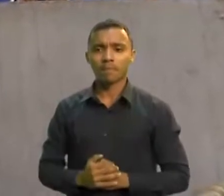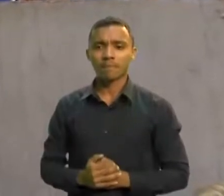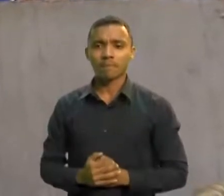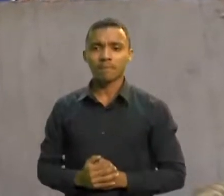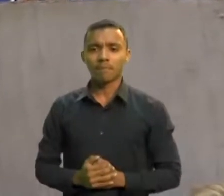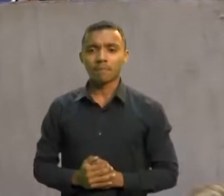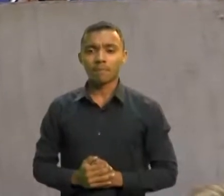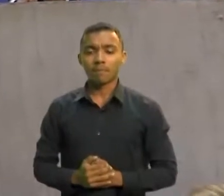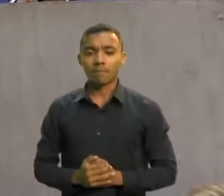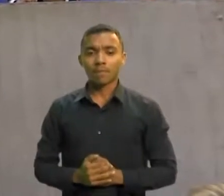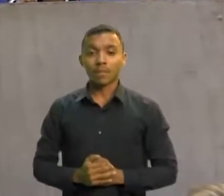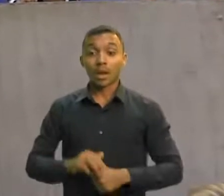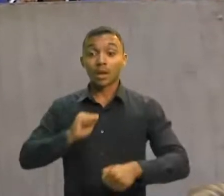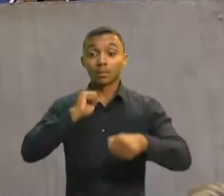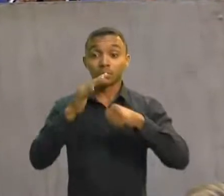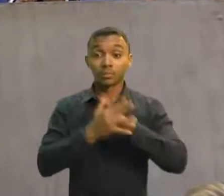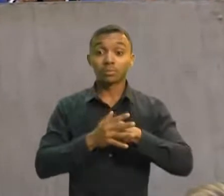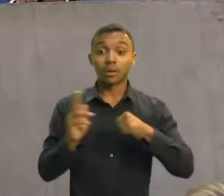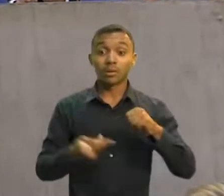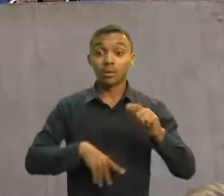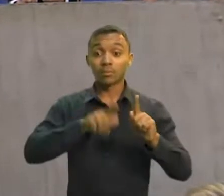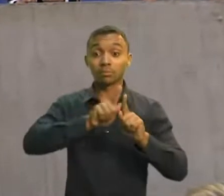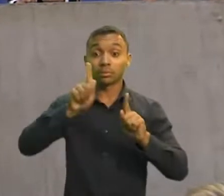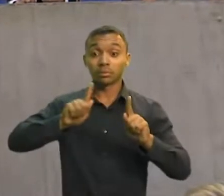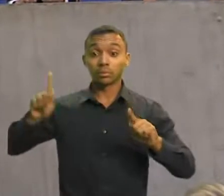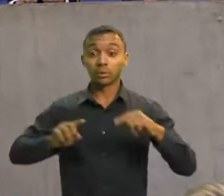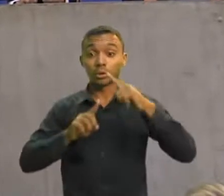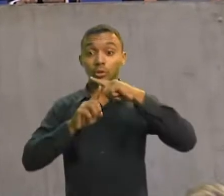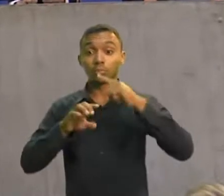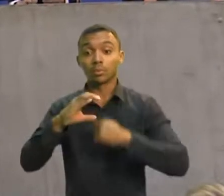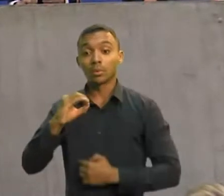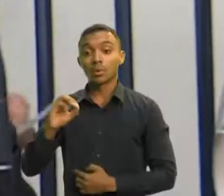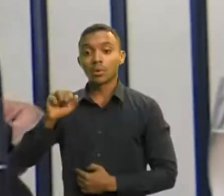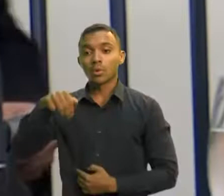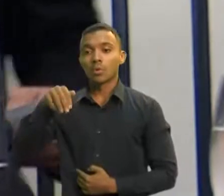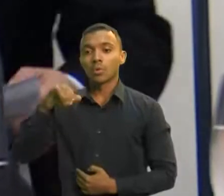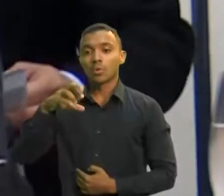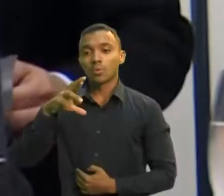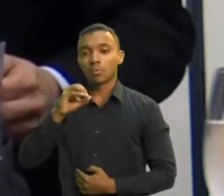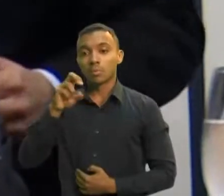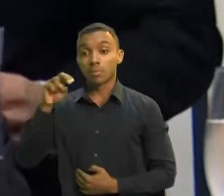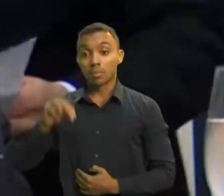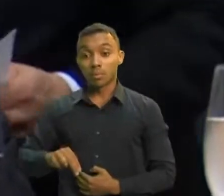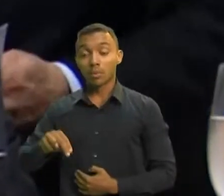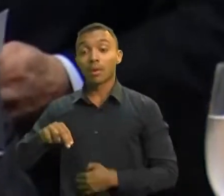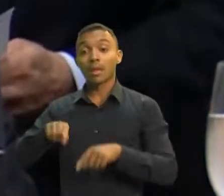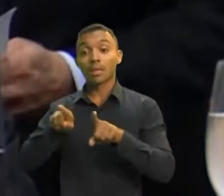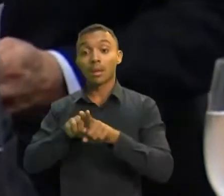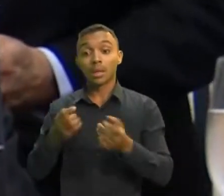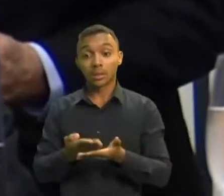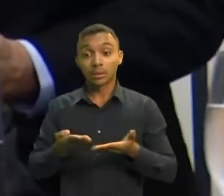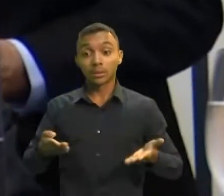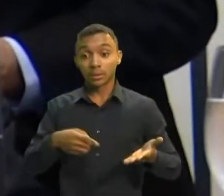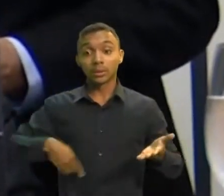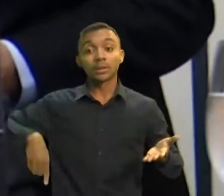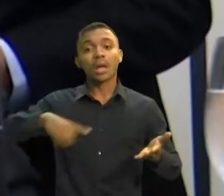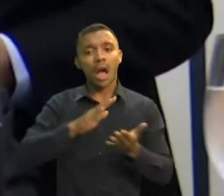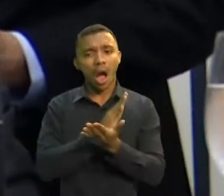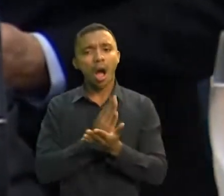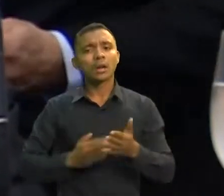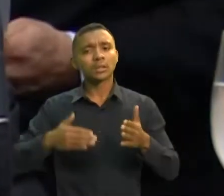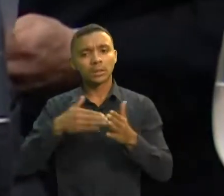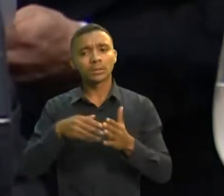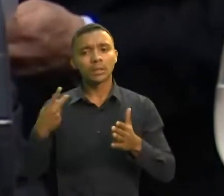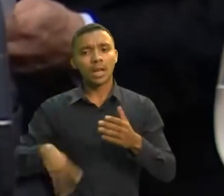de casos do coronavírus com a variante Ômicron, o Parlamento Estadual também terá novos desafios em 2022